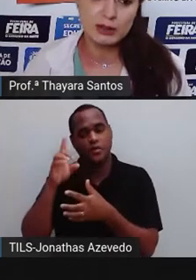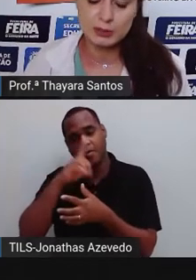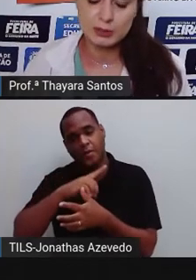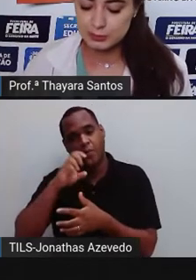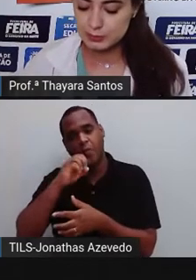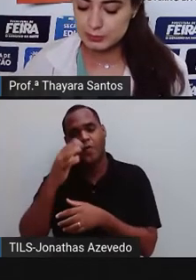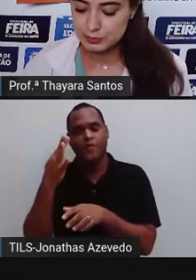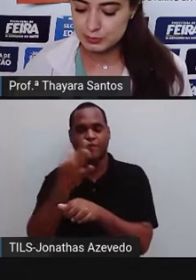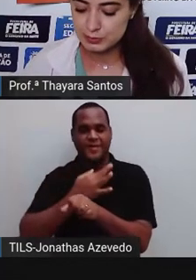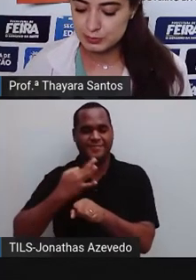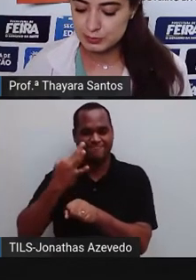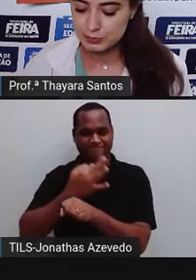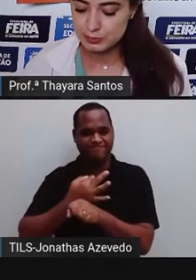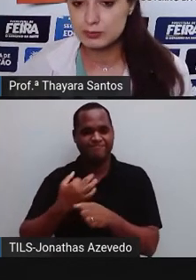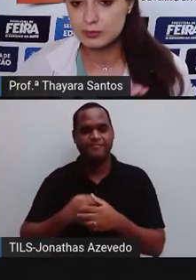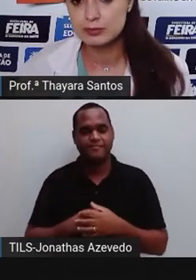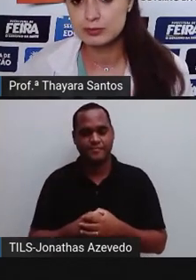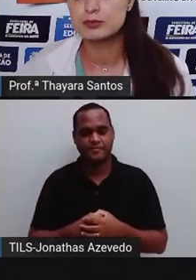feriado.